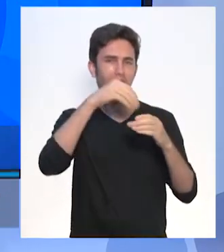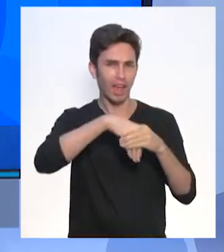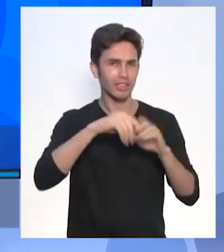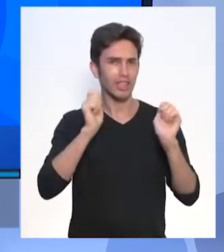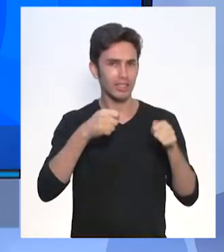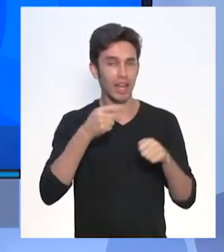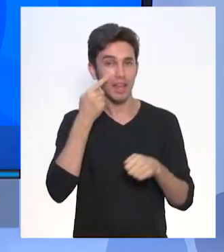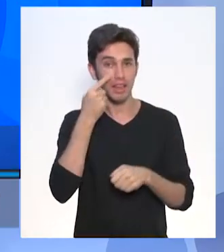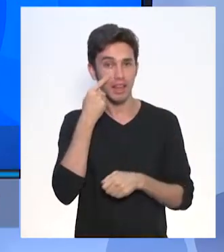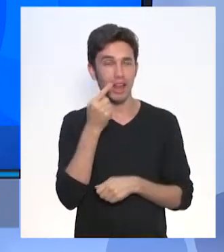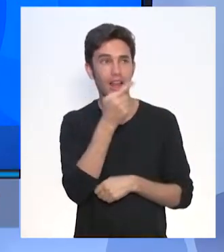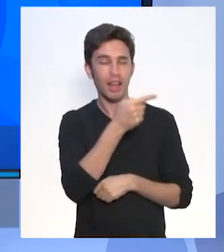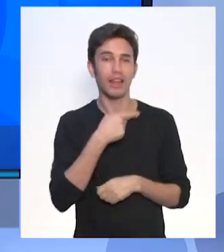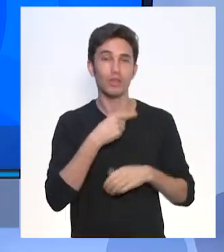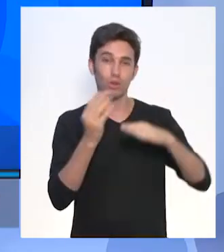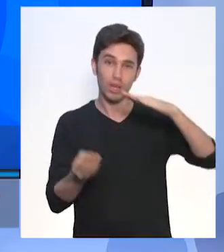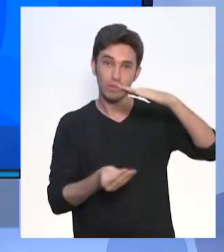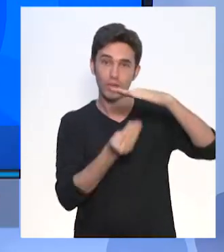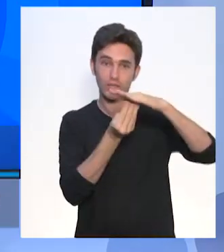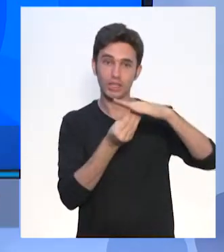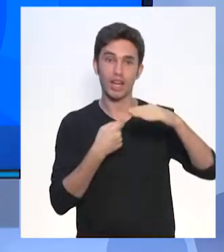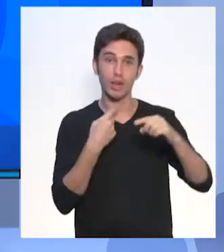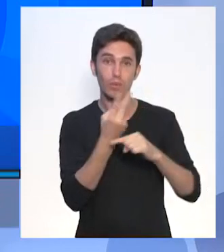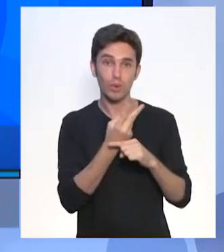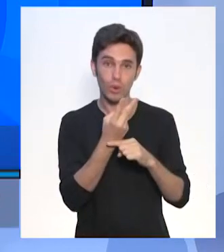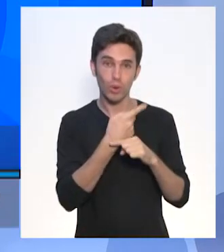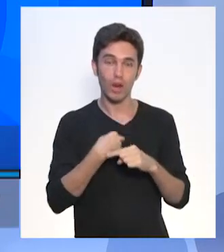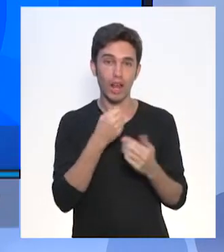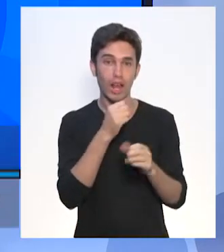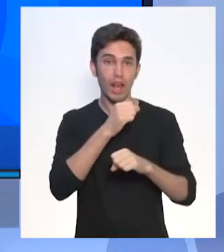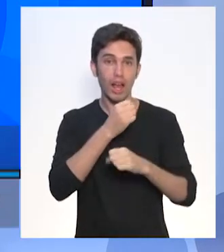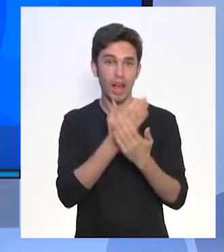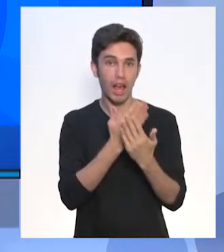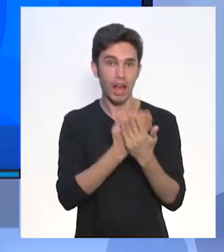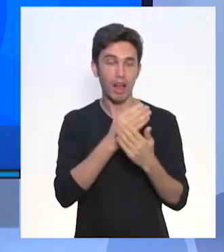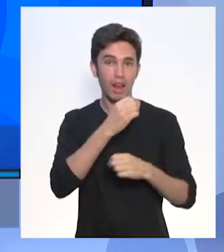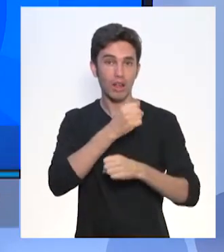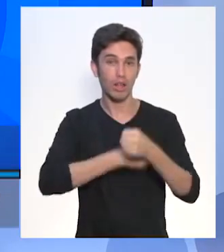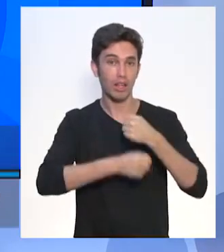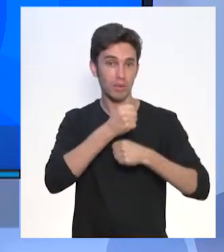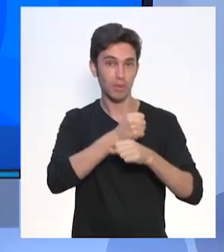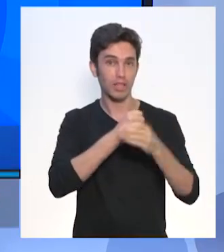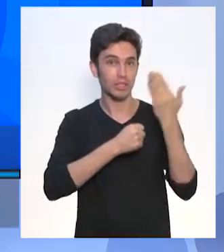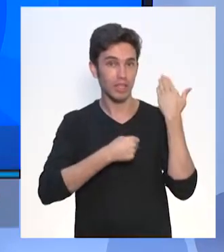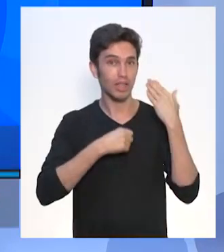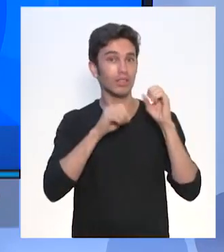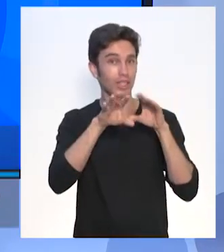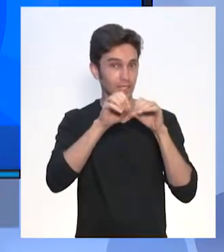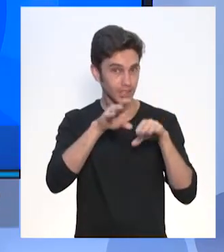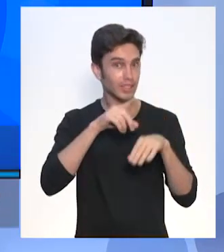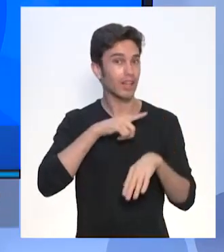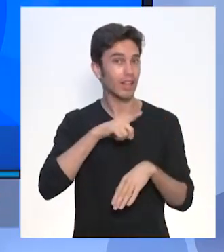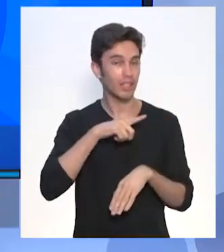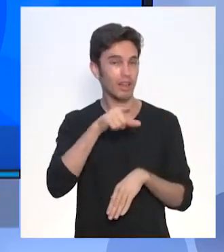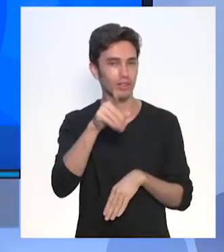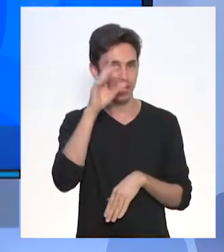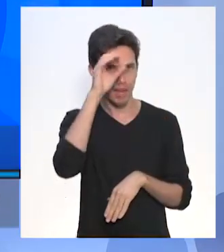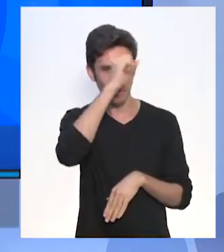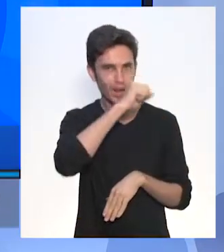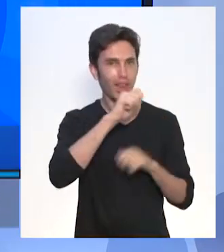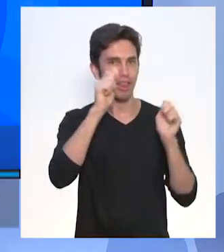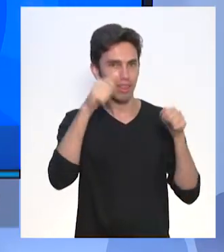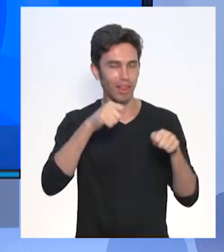revisitar e ir lá no repositório, ver a aula do ano passado em que foi ensinada você fazer a sua própria raquete.